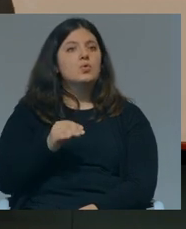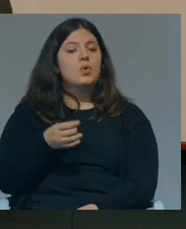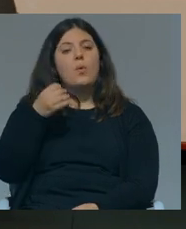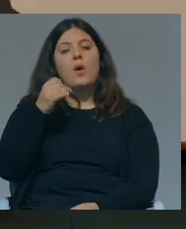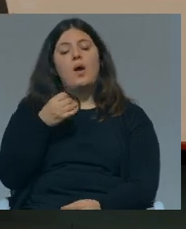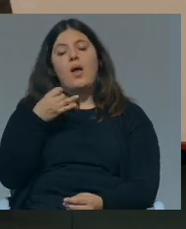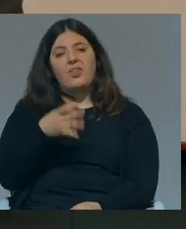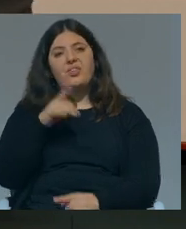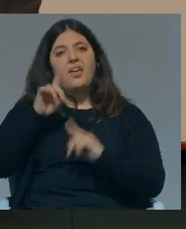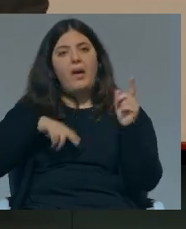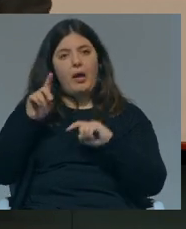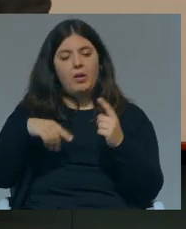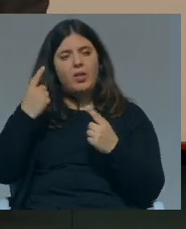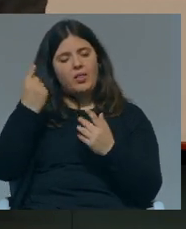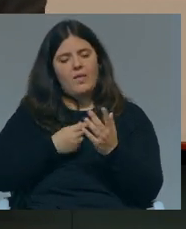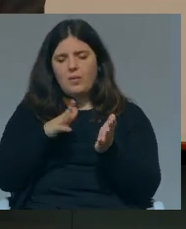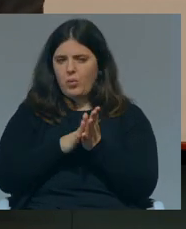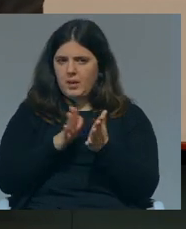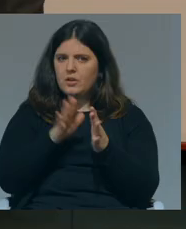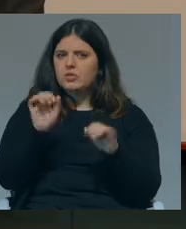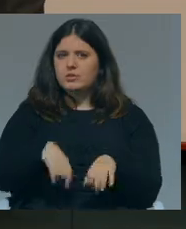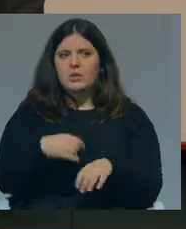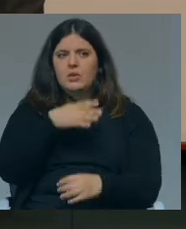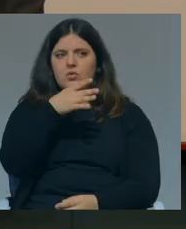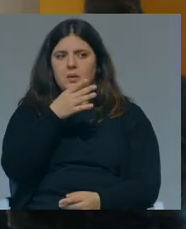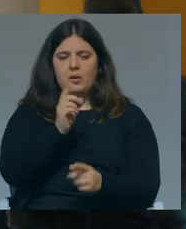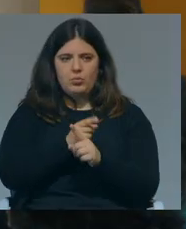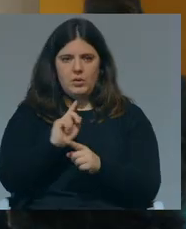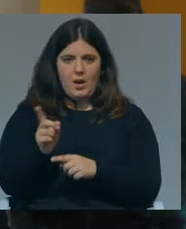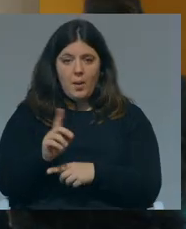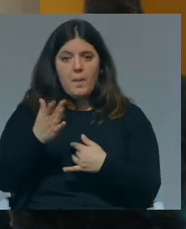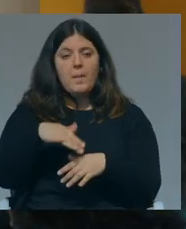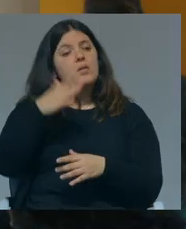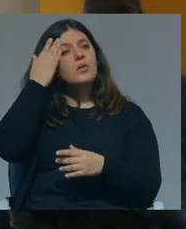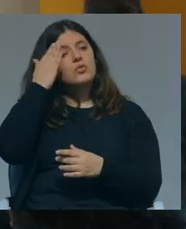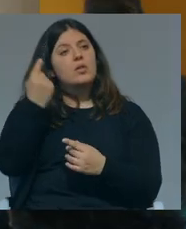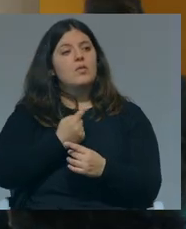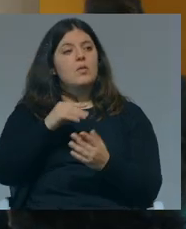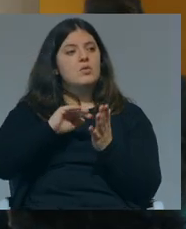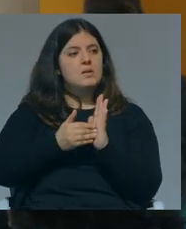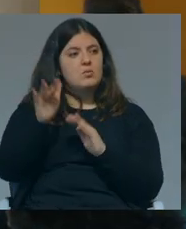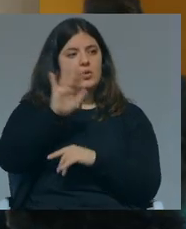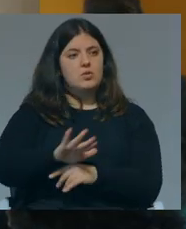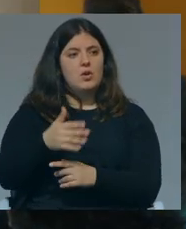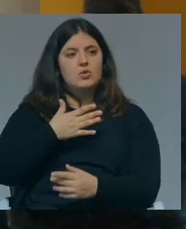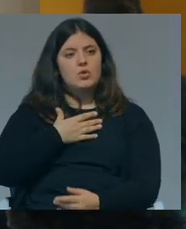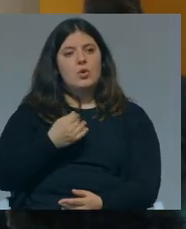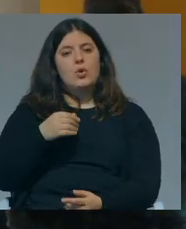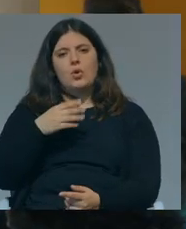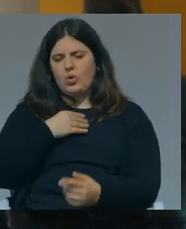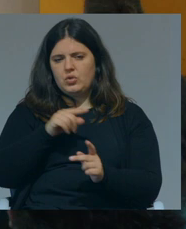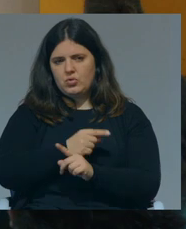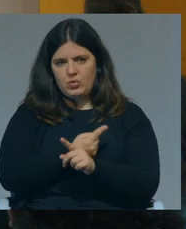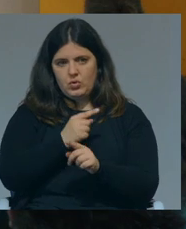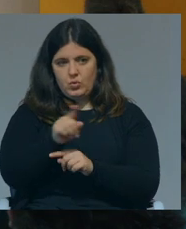-rankings acho que os rankings devem ser publicados não vou aqui explicar porquê acho que devíamos ter exames nacionais gosto de provas de fricência essas coisas todas